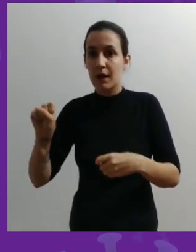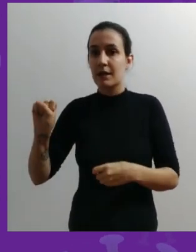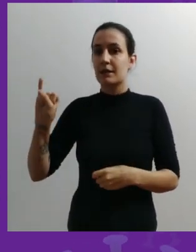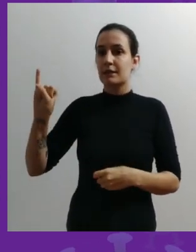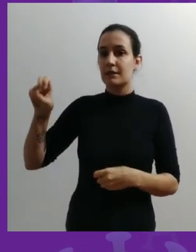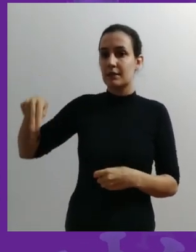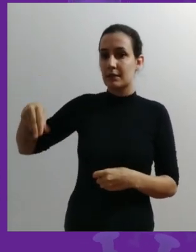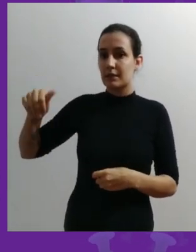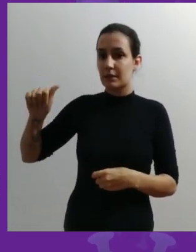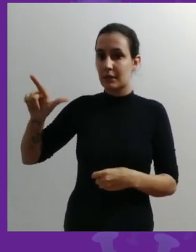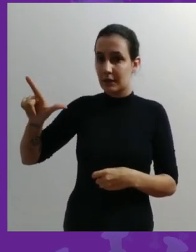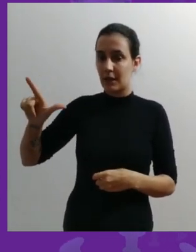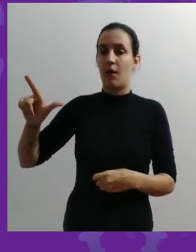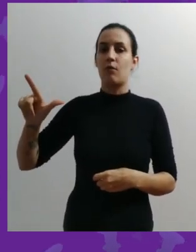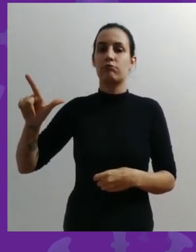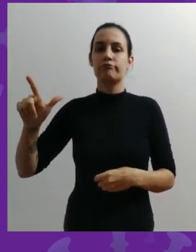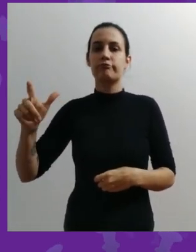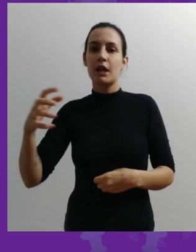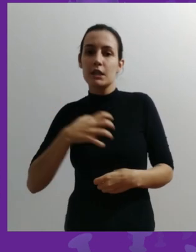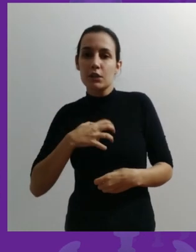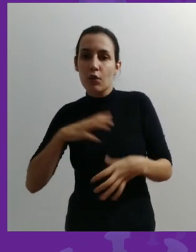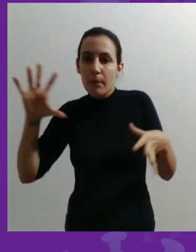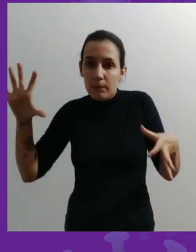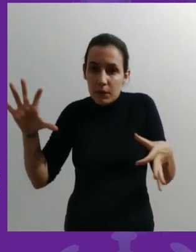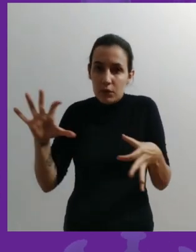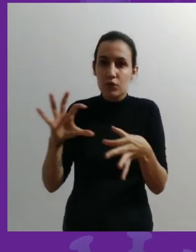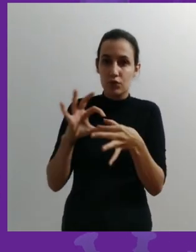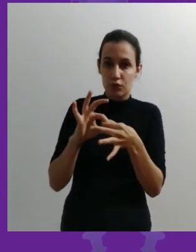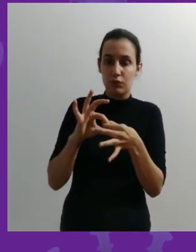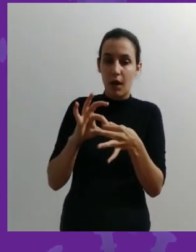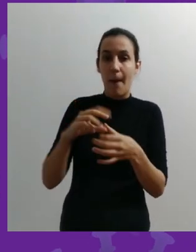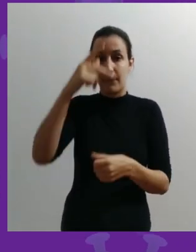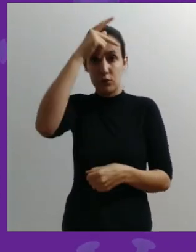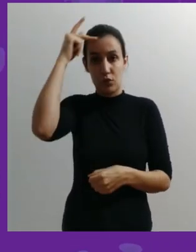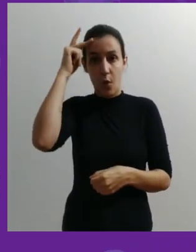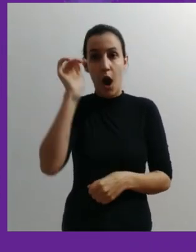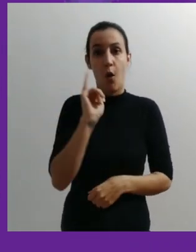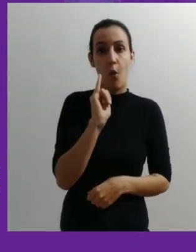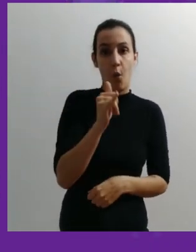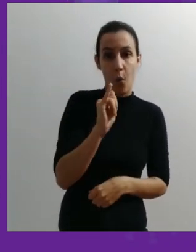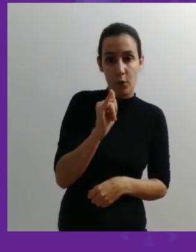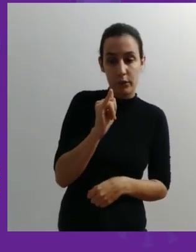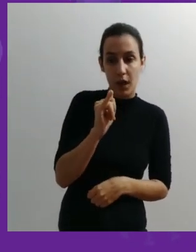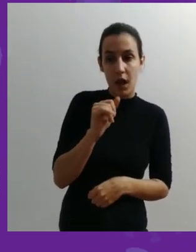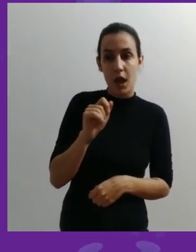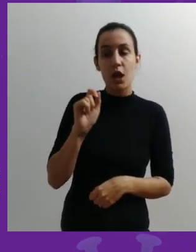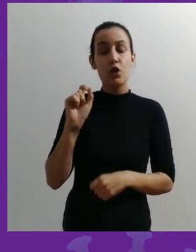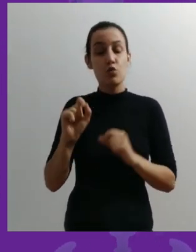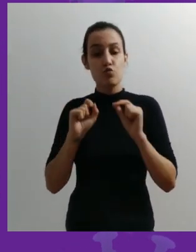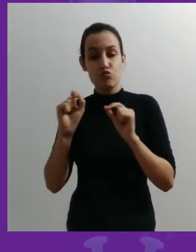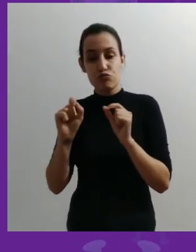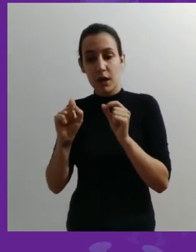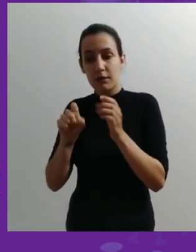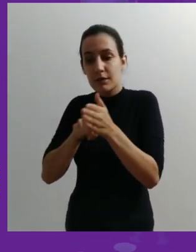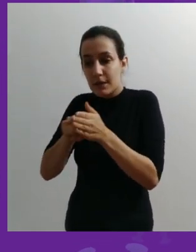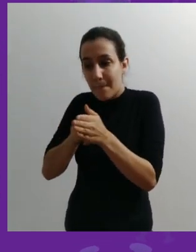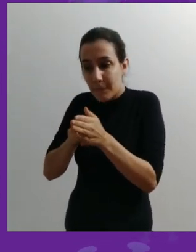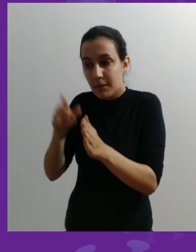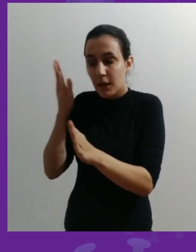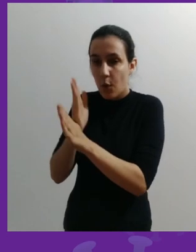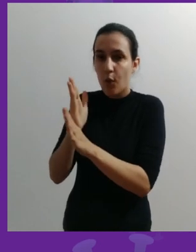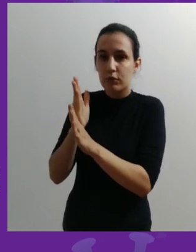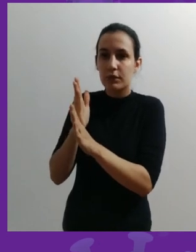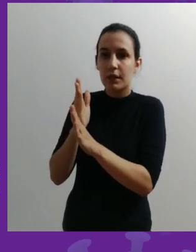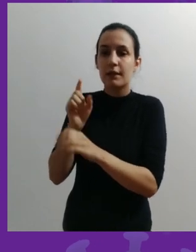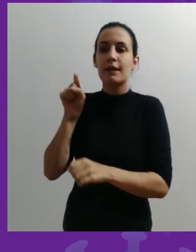sinal mais o sintoma, ou seja, aquilo que a pessoa fala que está sentindo, mais aquilo que ele encontra na hora que ele examina a